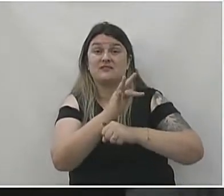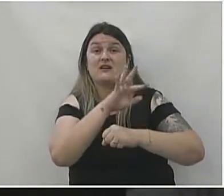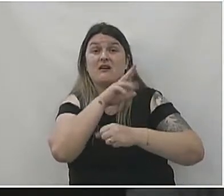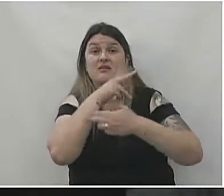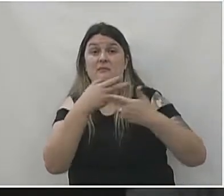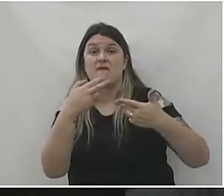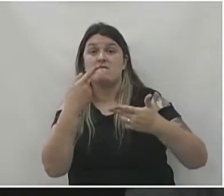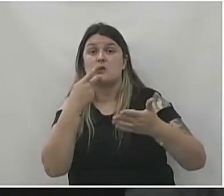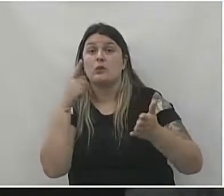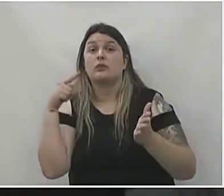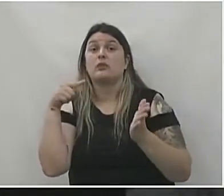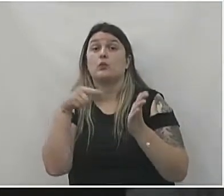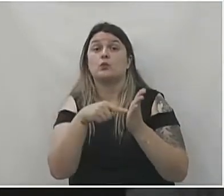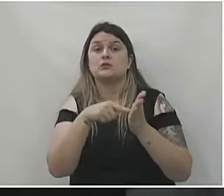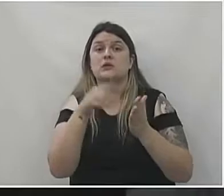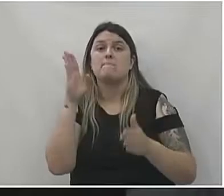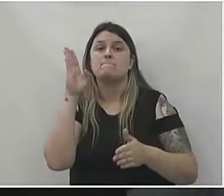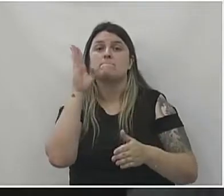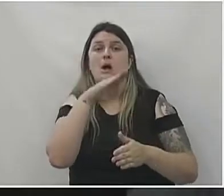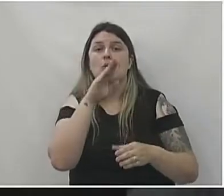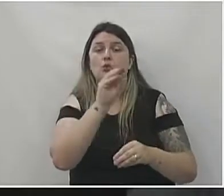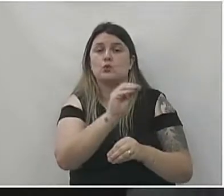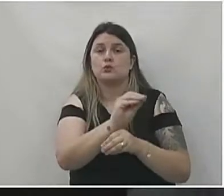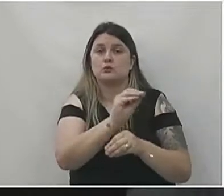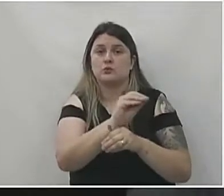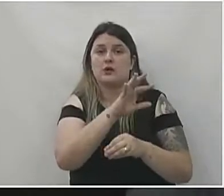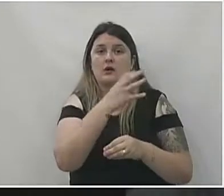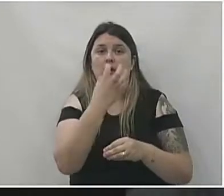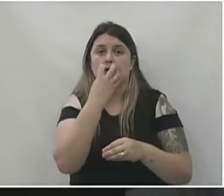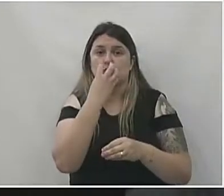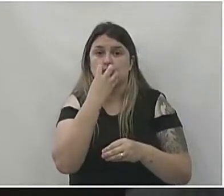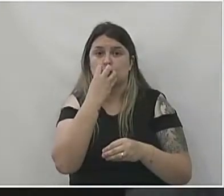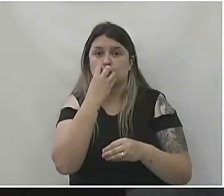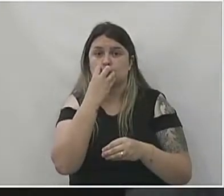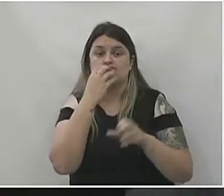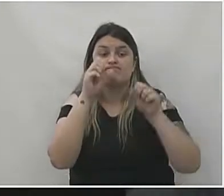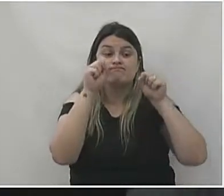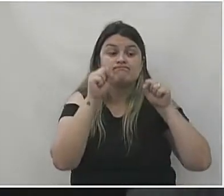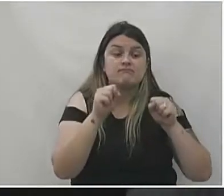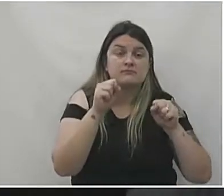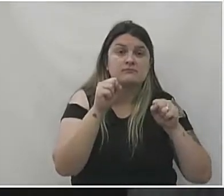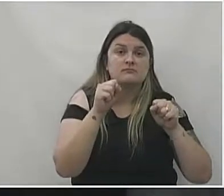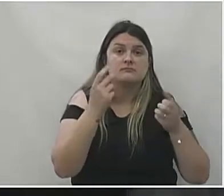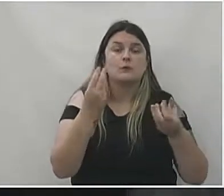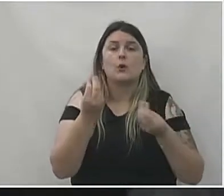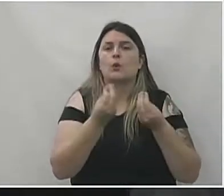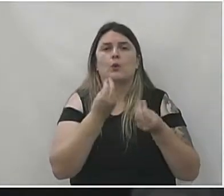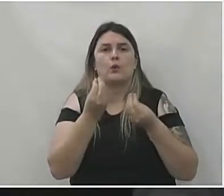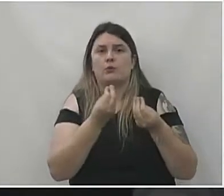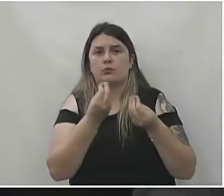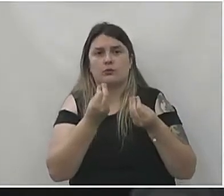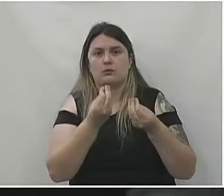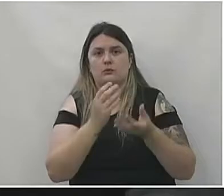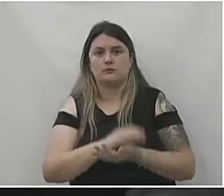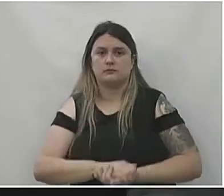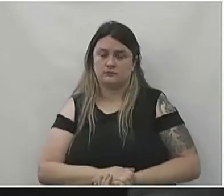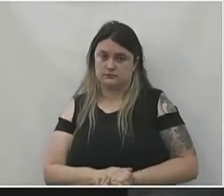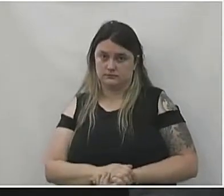houve uma denúncia de maus tratos, aonde eles foram verificar. E imagina a situação que essas